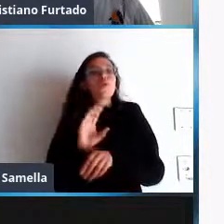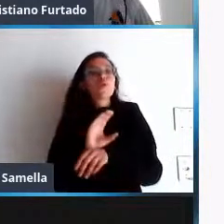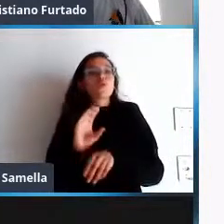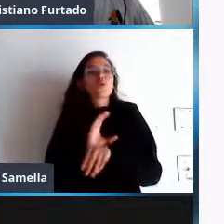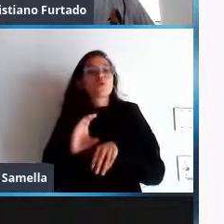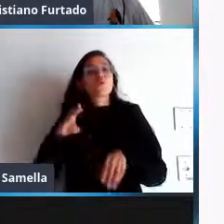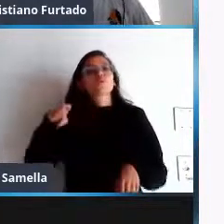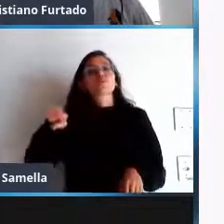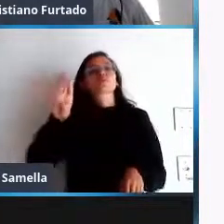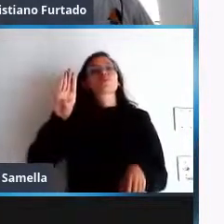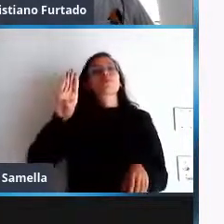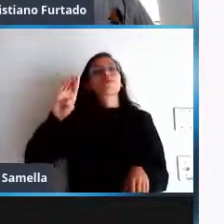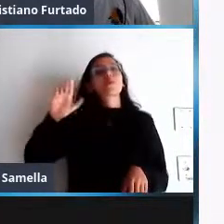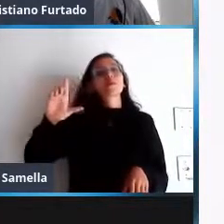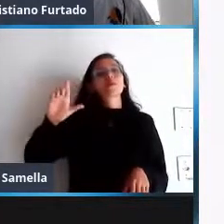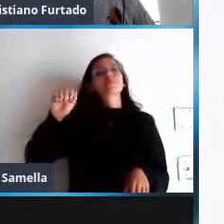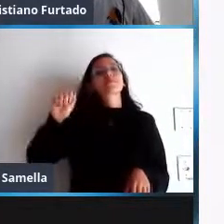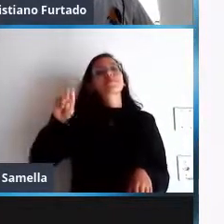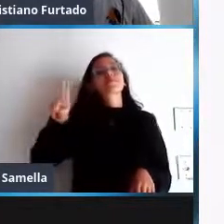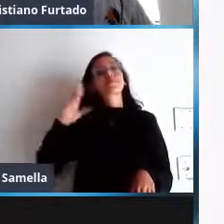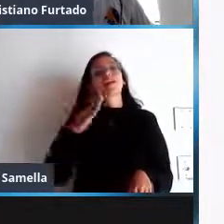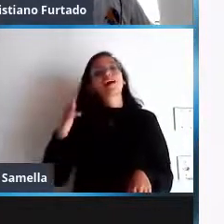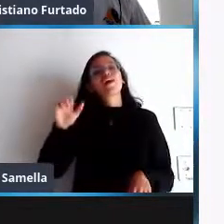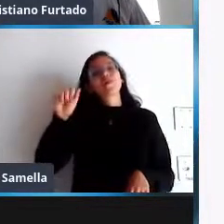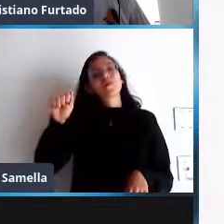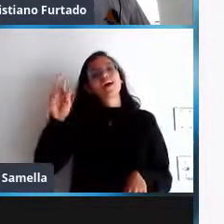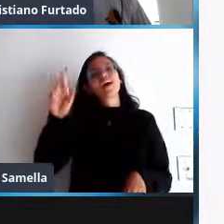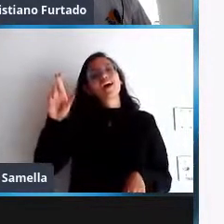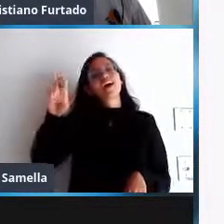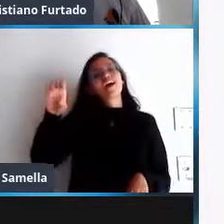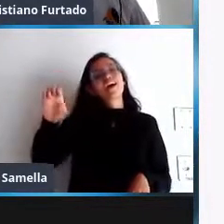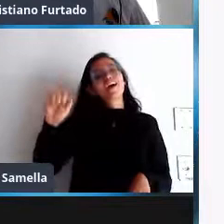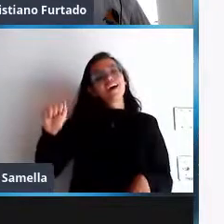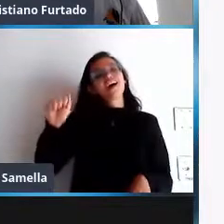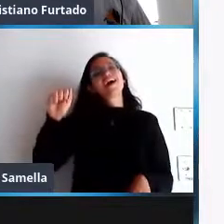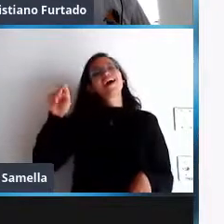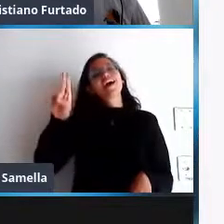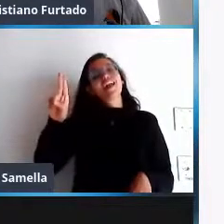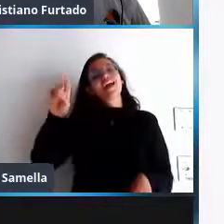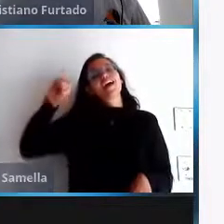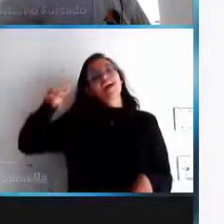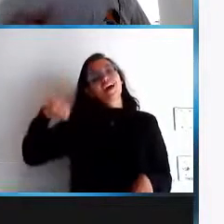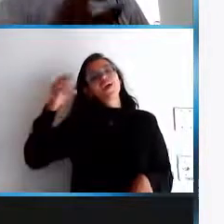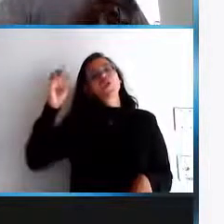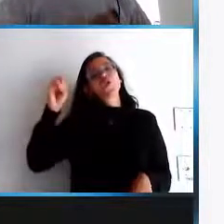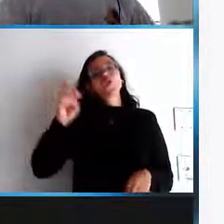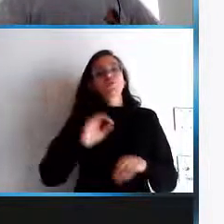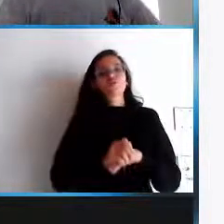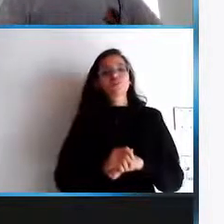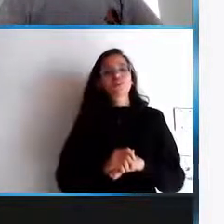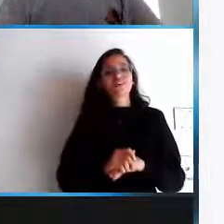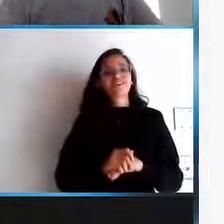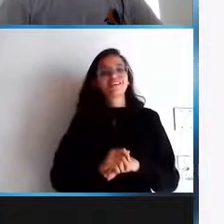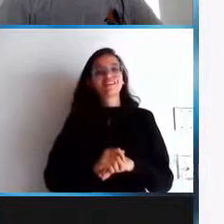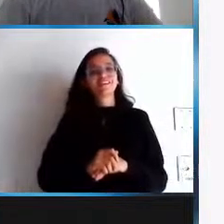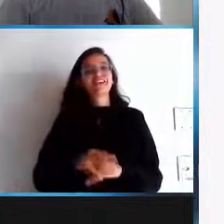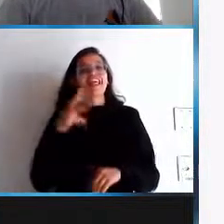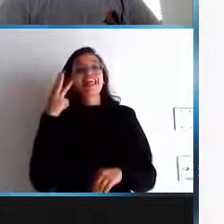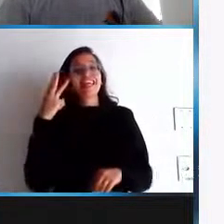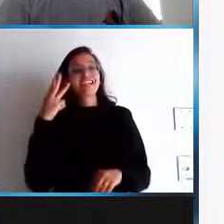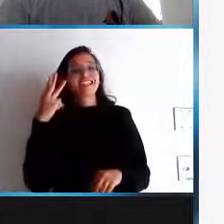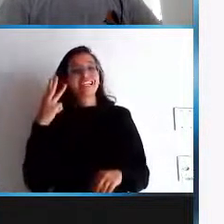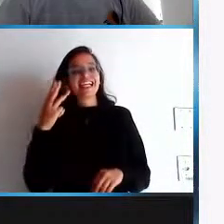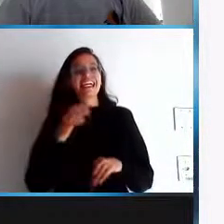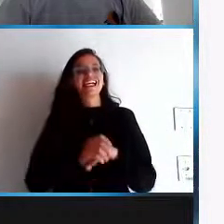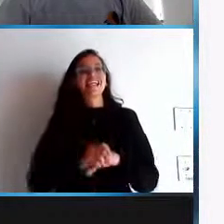Araujo registrado também aí então nossa terceira bolsa já está com